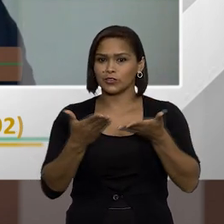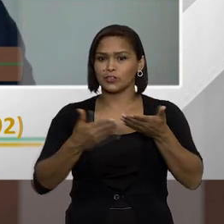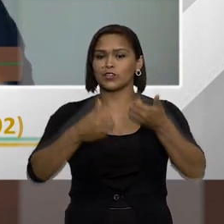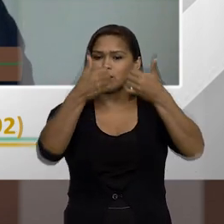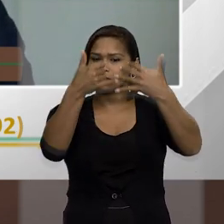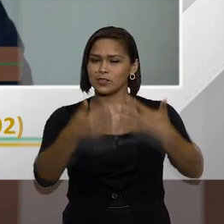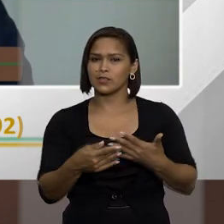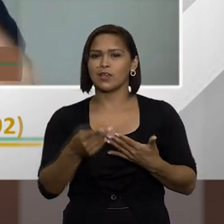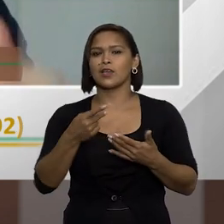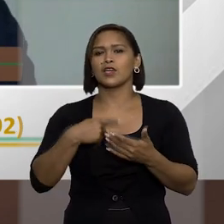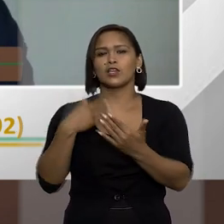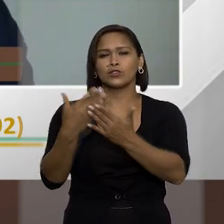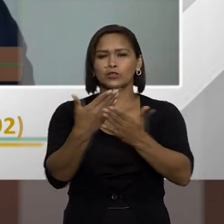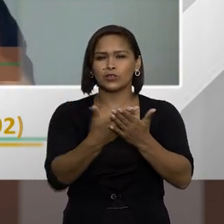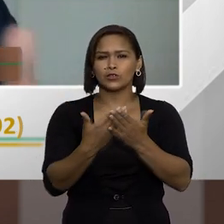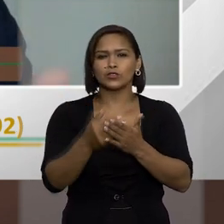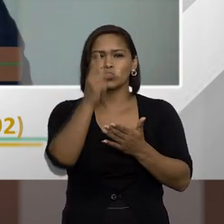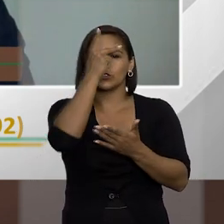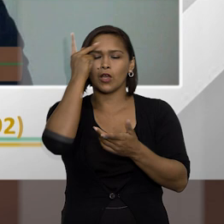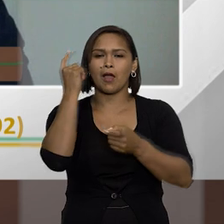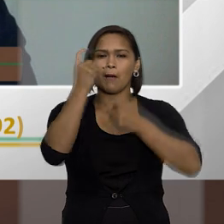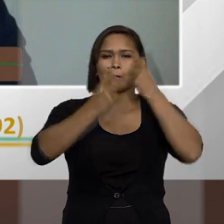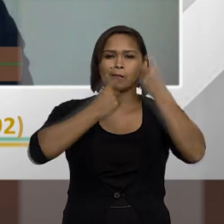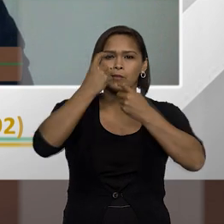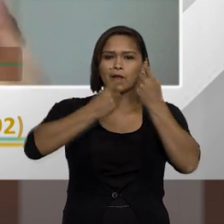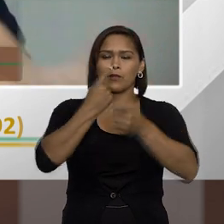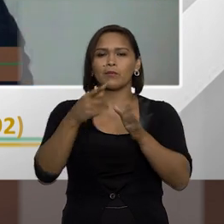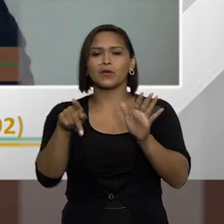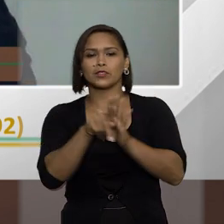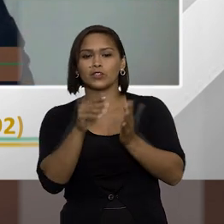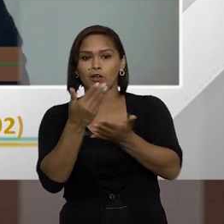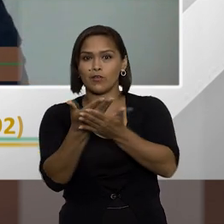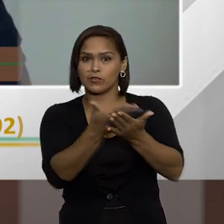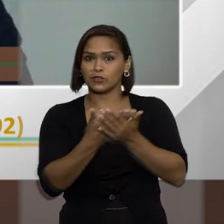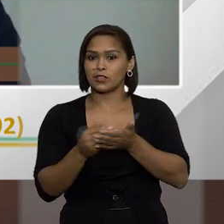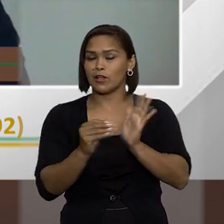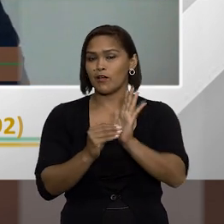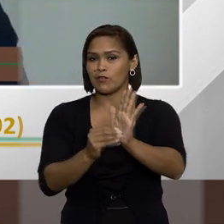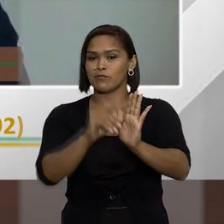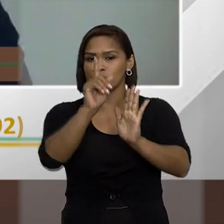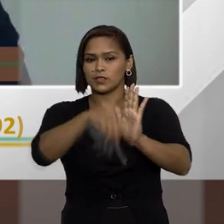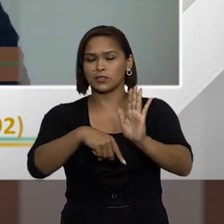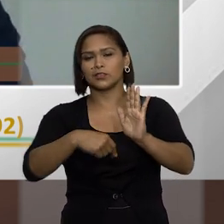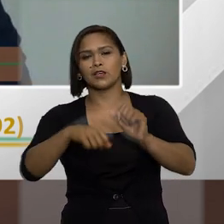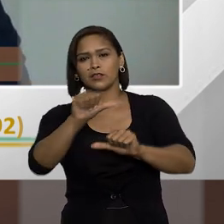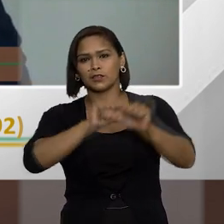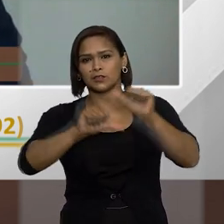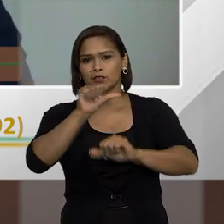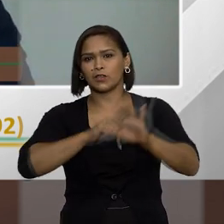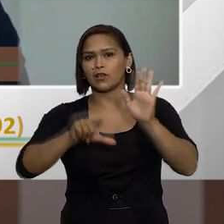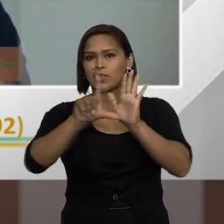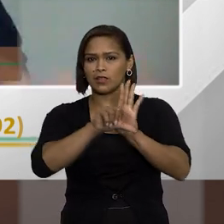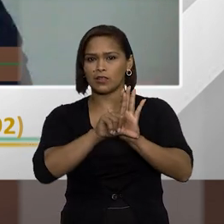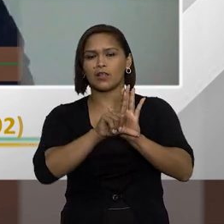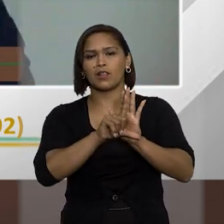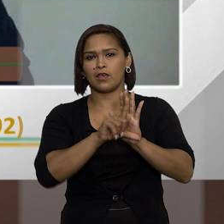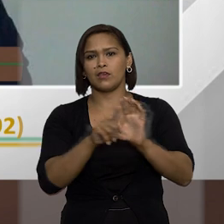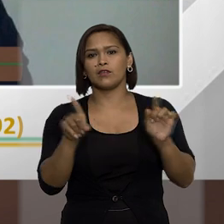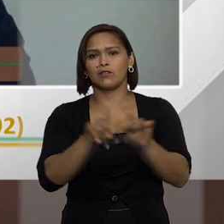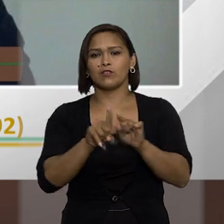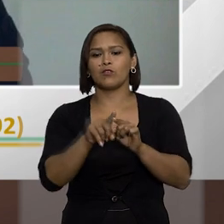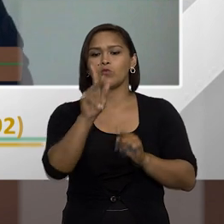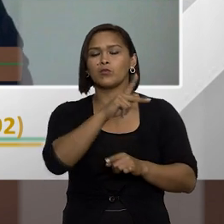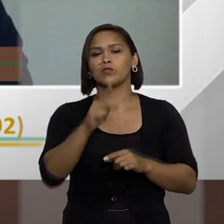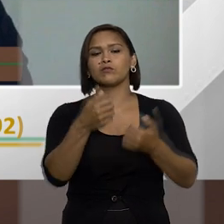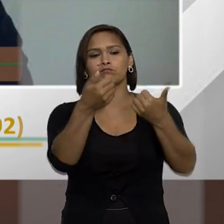manifestaram né que estudiosos preocupações que vários estudiosos têm oferecido a respeito dessas alterações né como